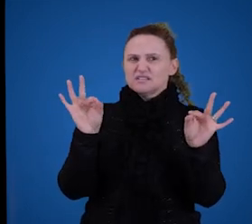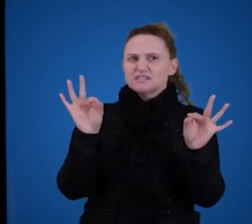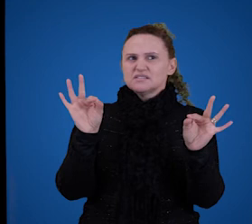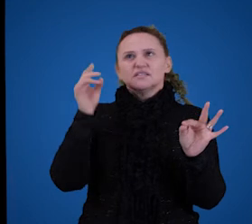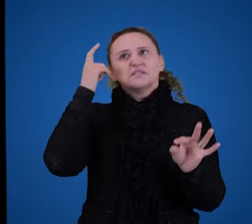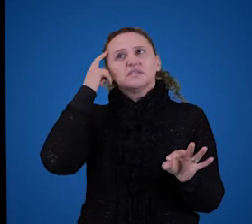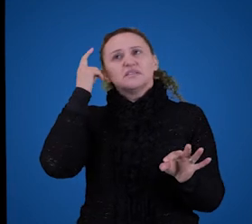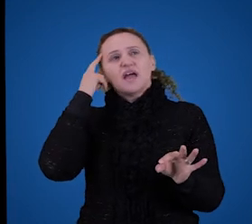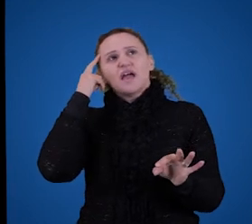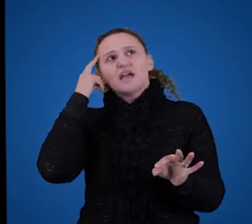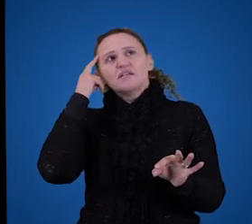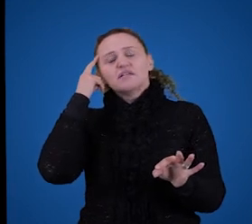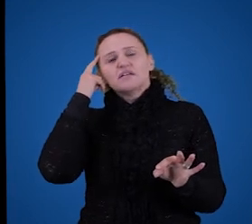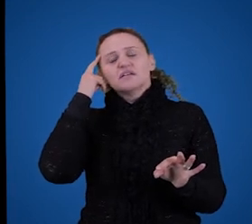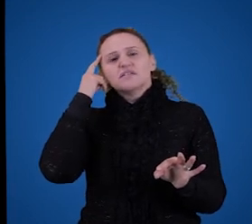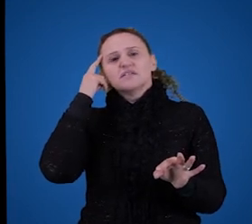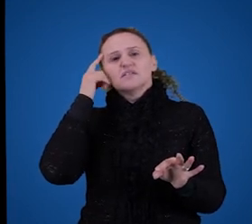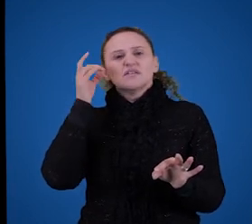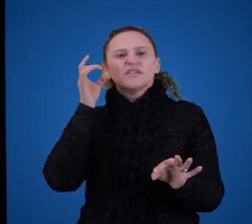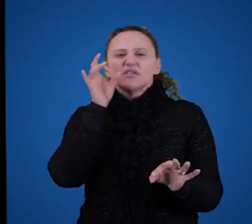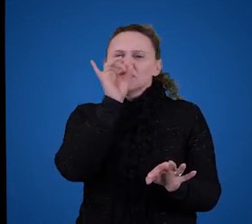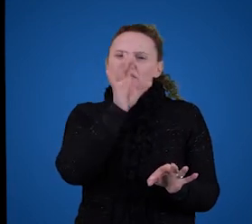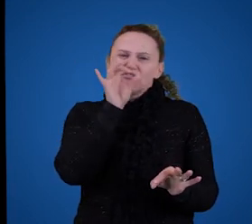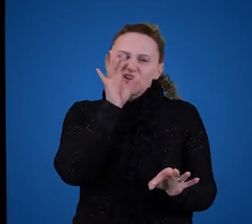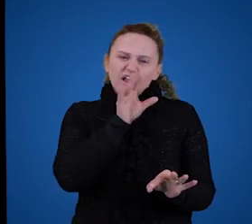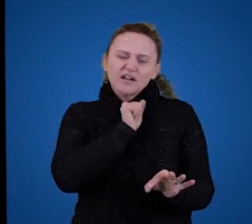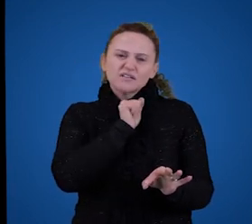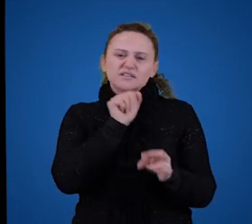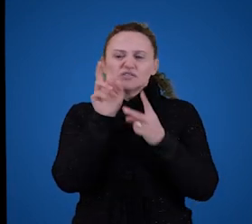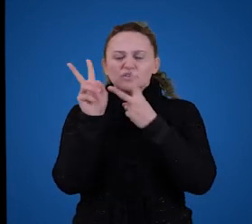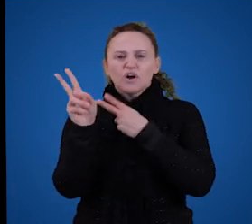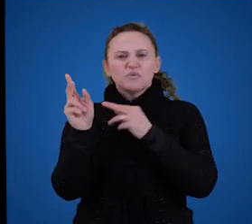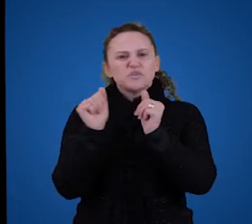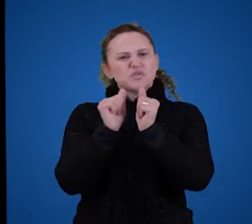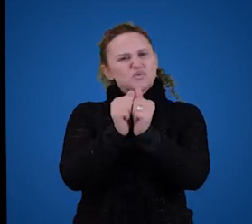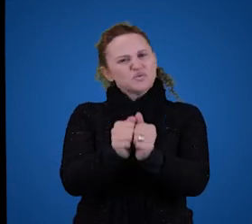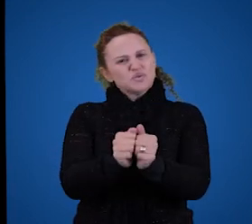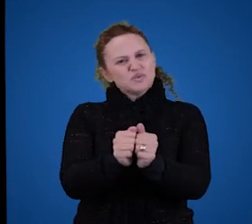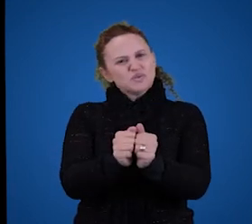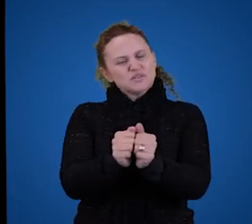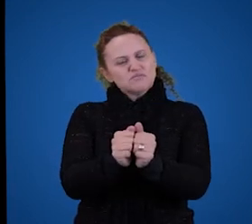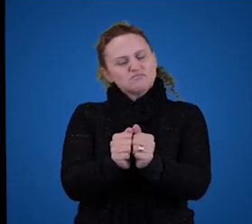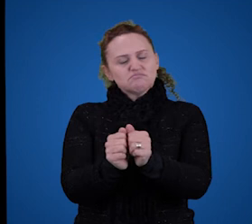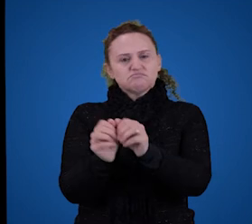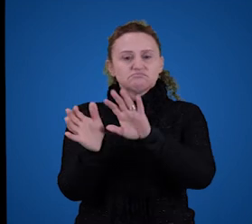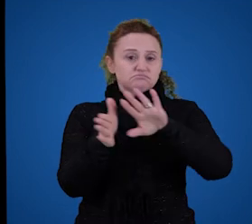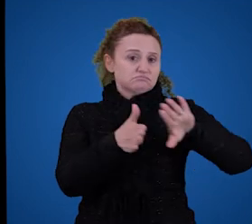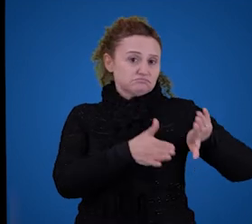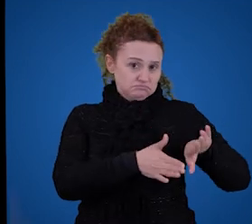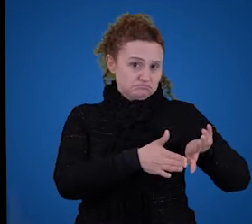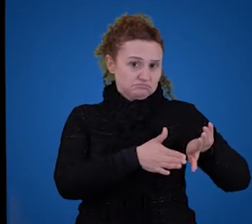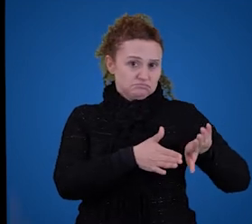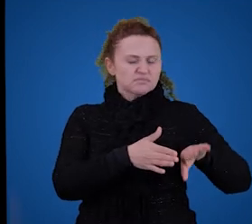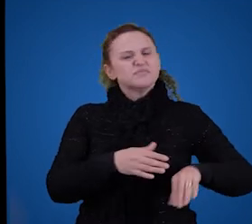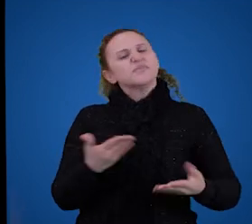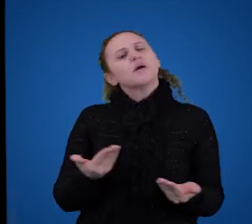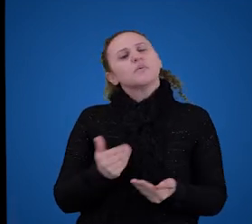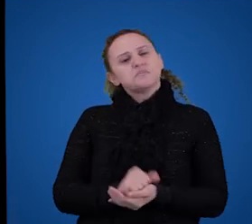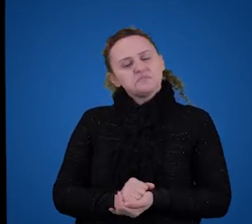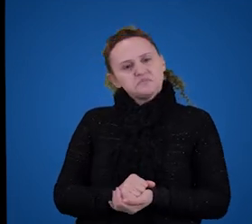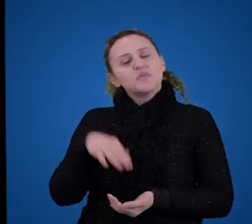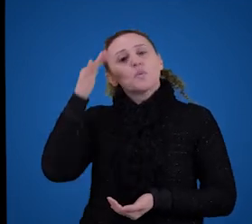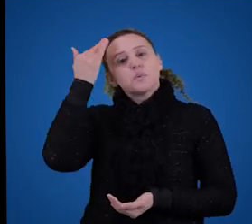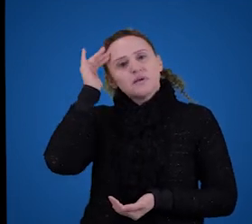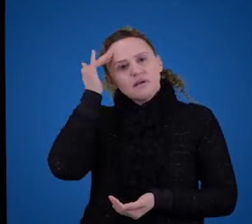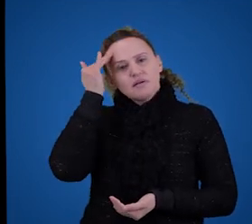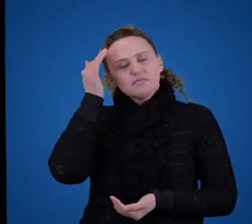está querendo dizer? Ou seja, qual é o significado dela? Vocês compreendem essa expressão? Bem, agora a gente